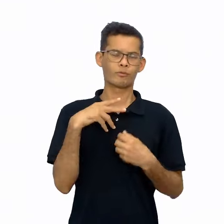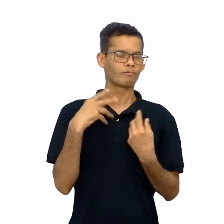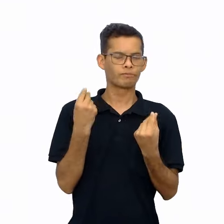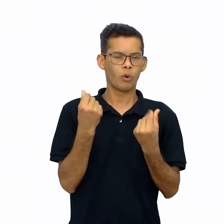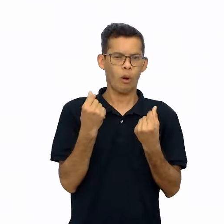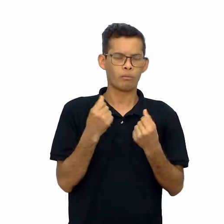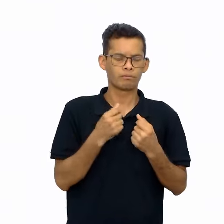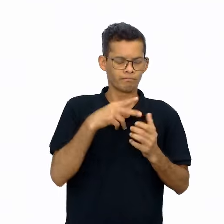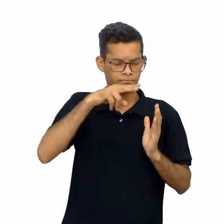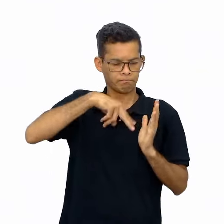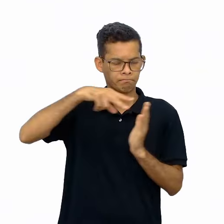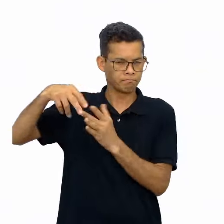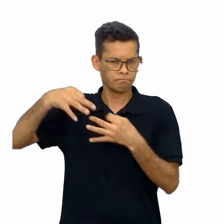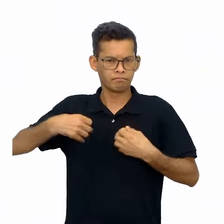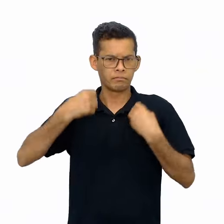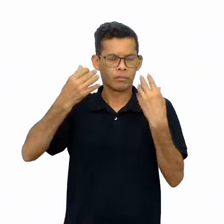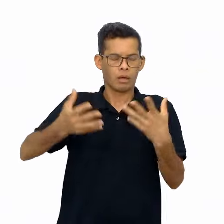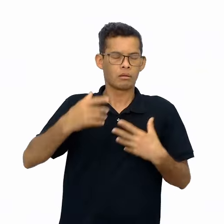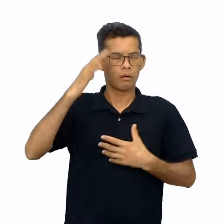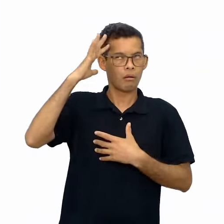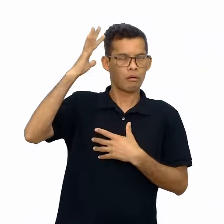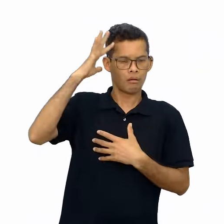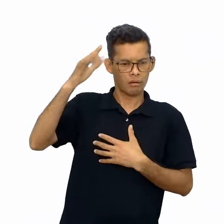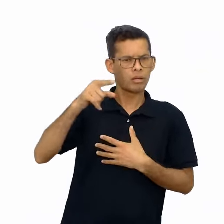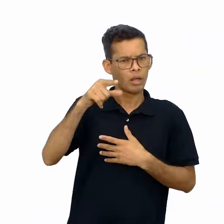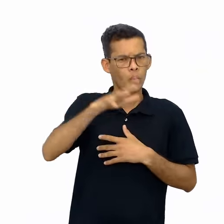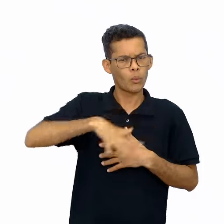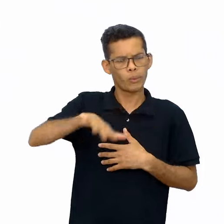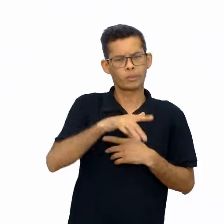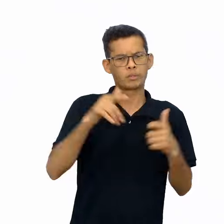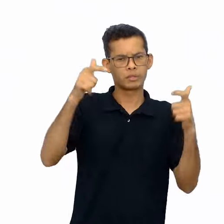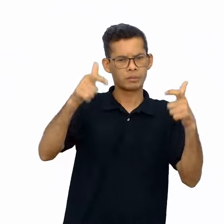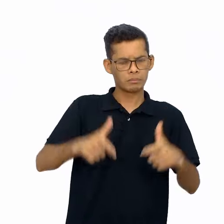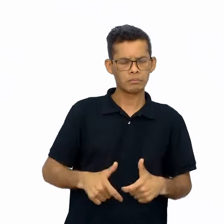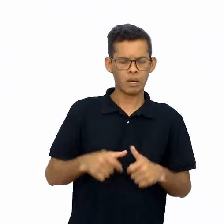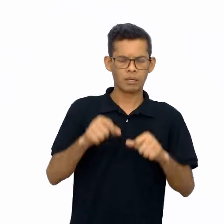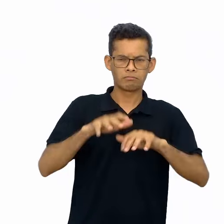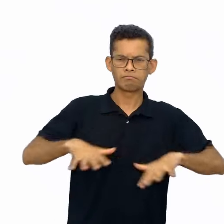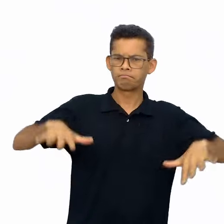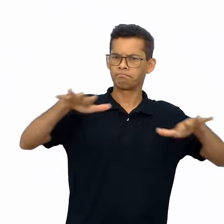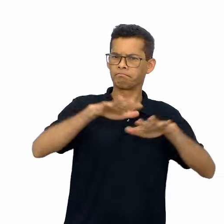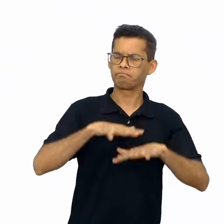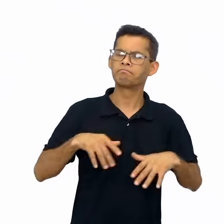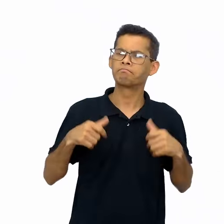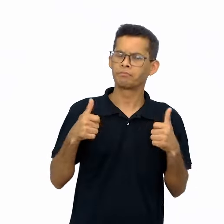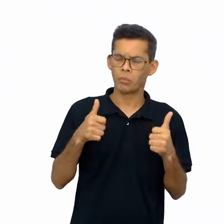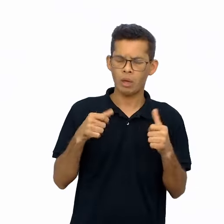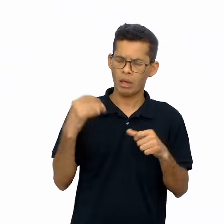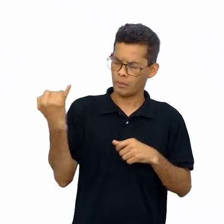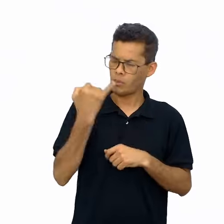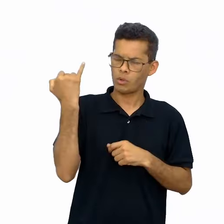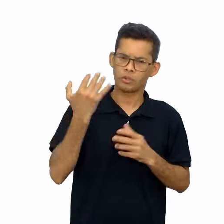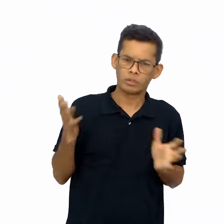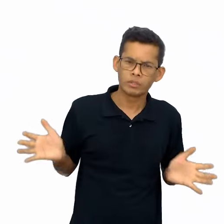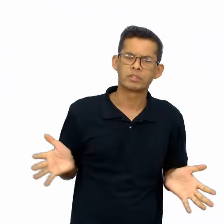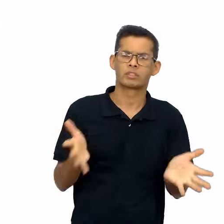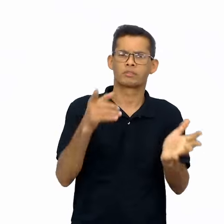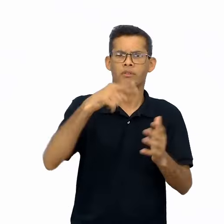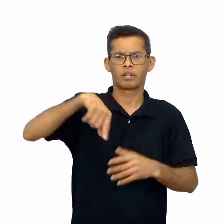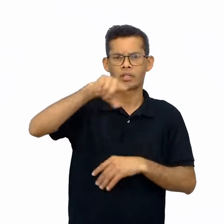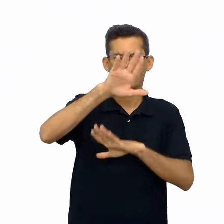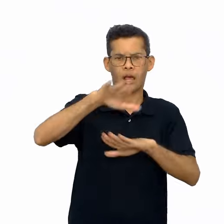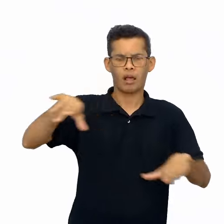pode preparar um ambiente propício à leitura, com menos luz. É importante incentivar os estudantes a fazerem